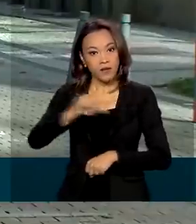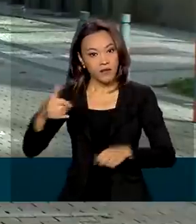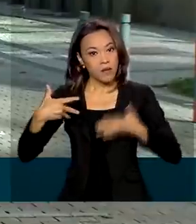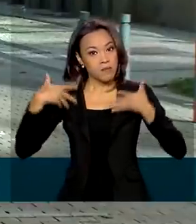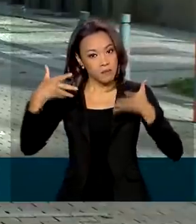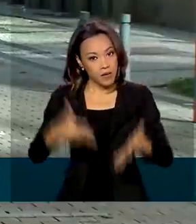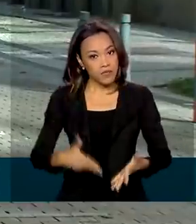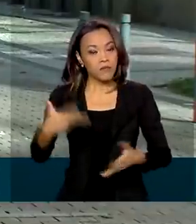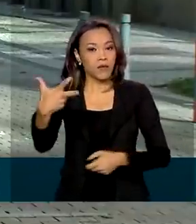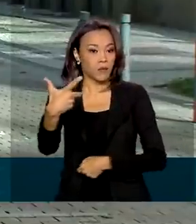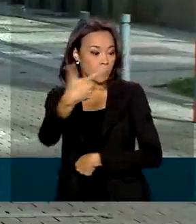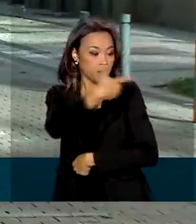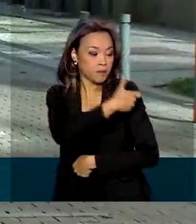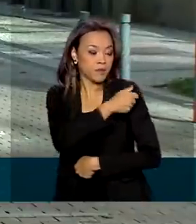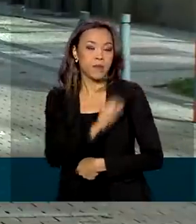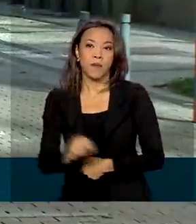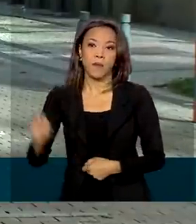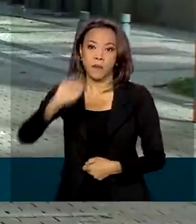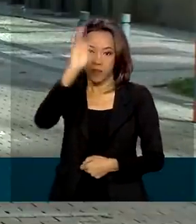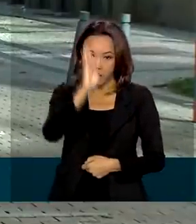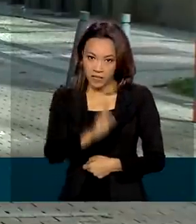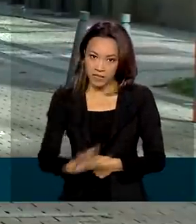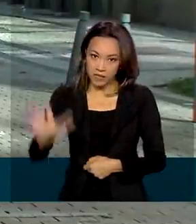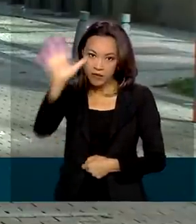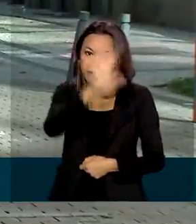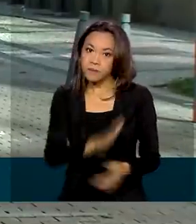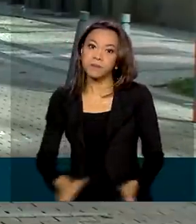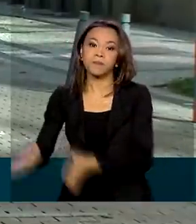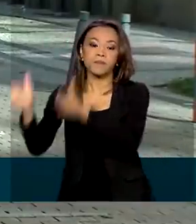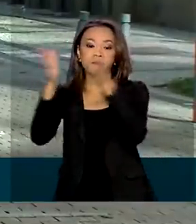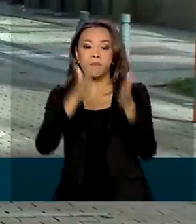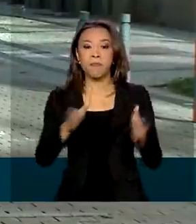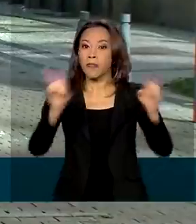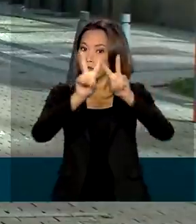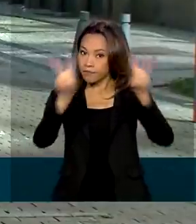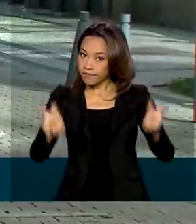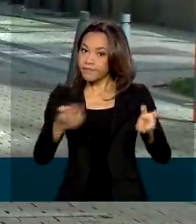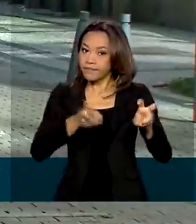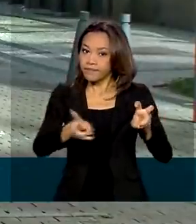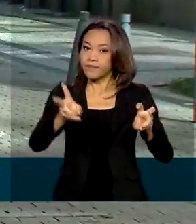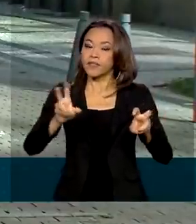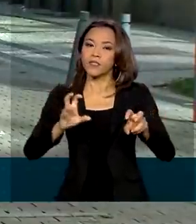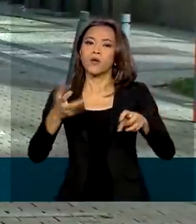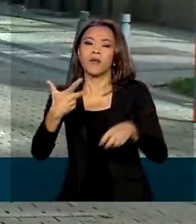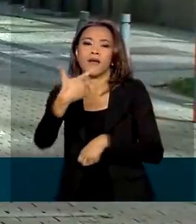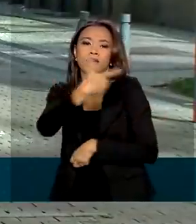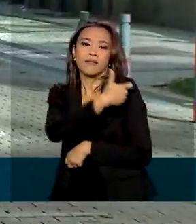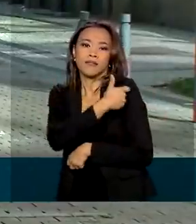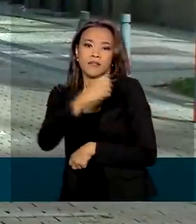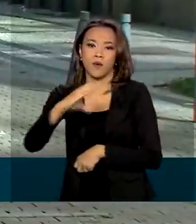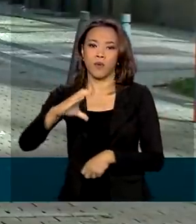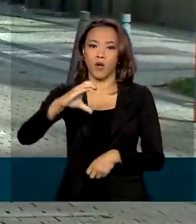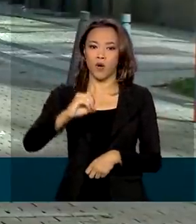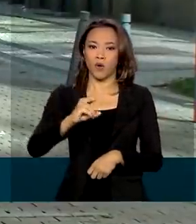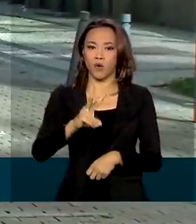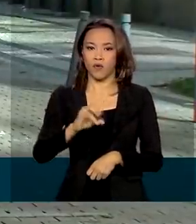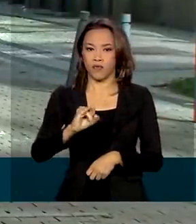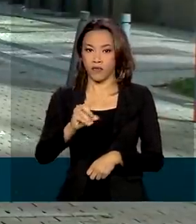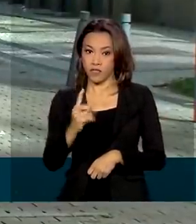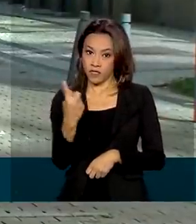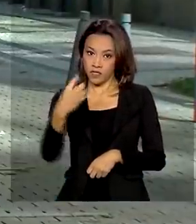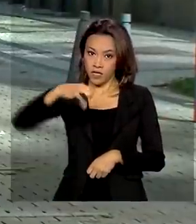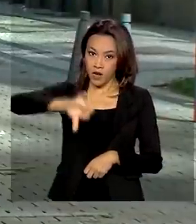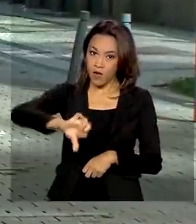por todo o país. Ainda sobre a vacina contra a Covid-19, a Anvisa segue analisando o